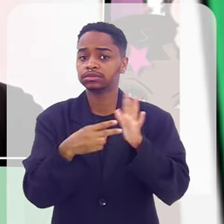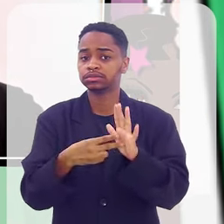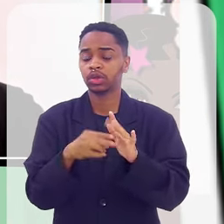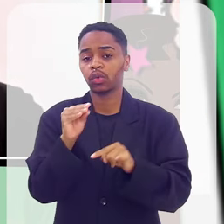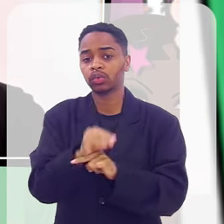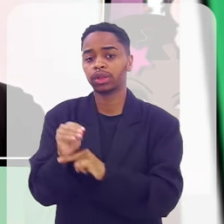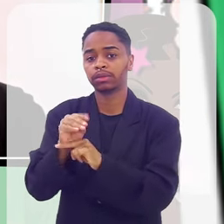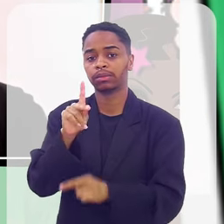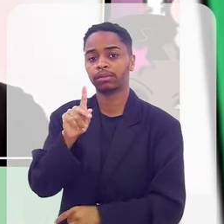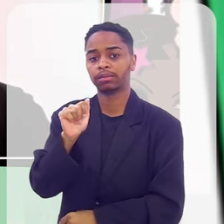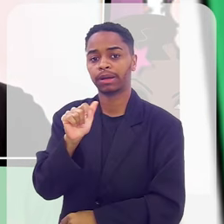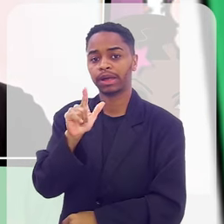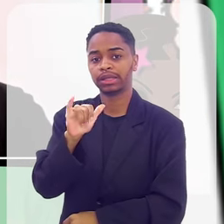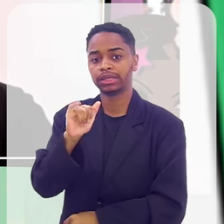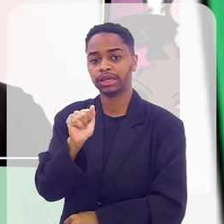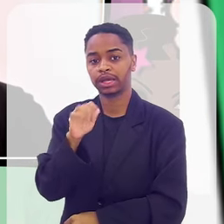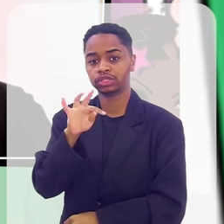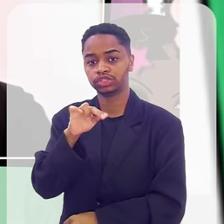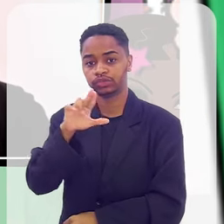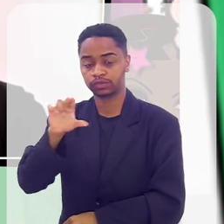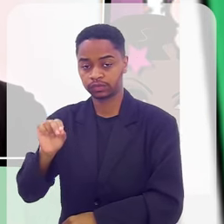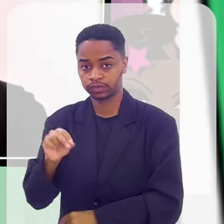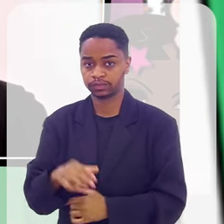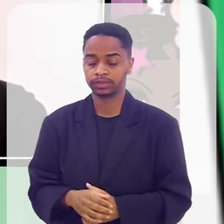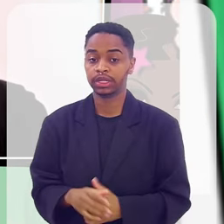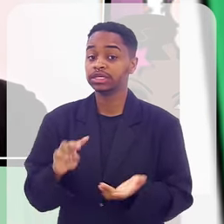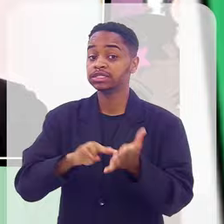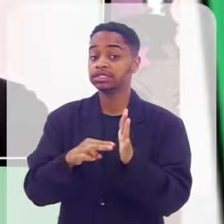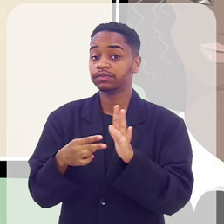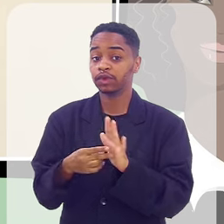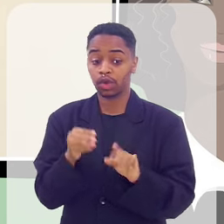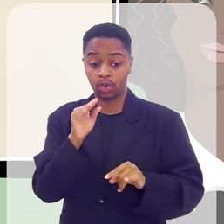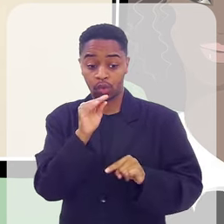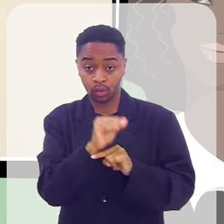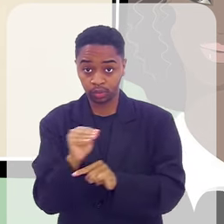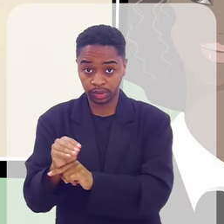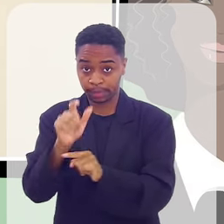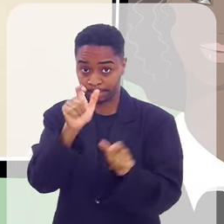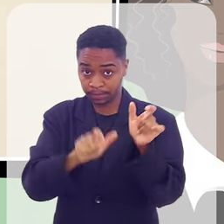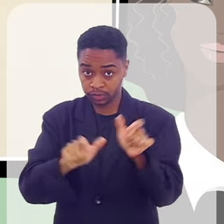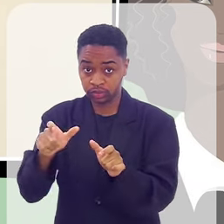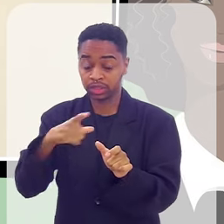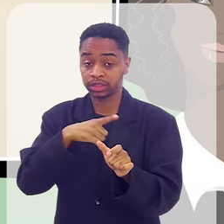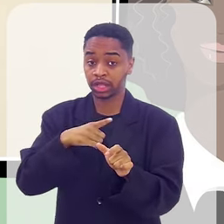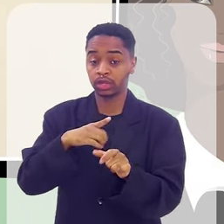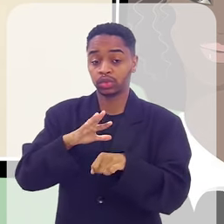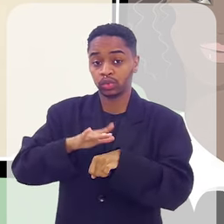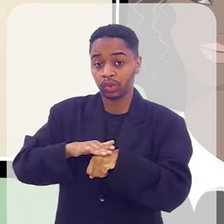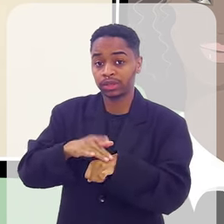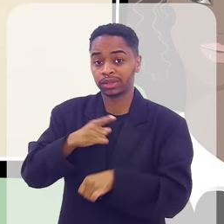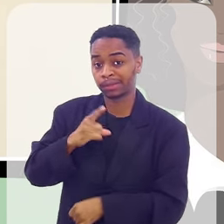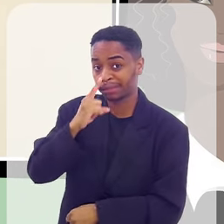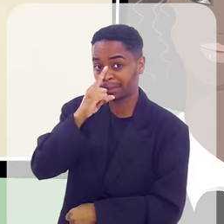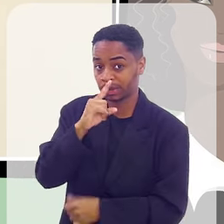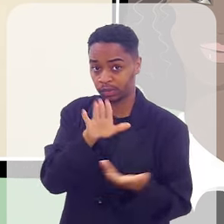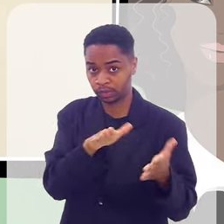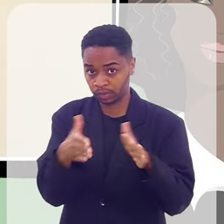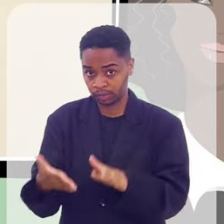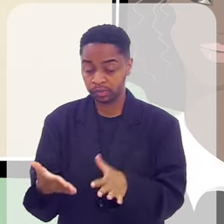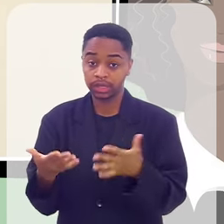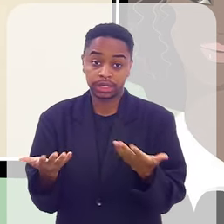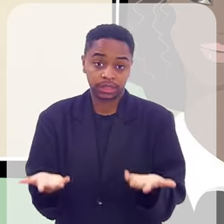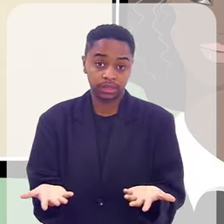paliativos? Cuidados paliativos é cuidar de uma pessoa que tem uma doença que ameaça a vida, né?